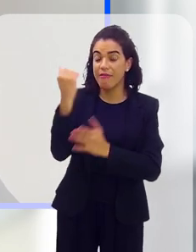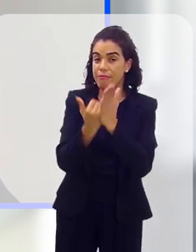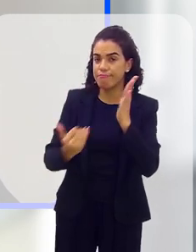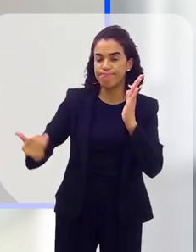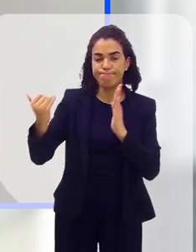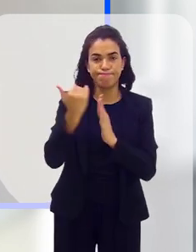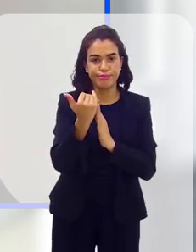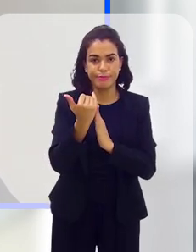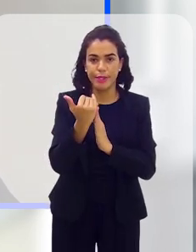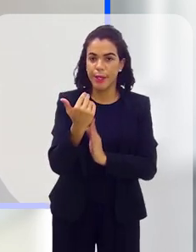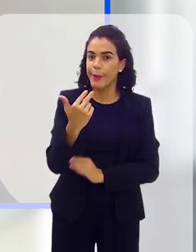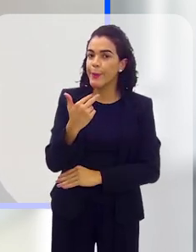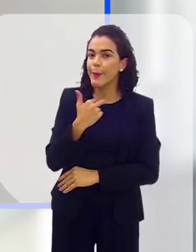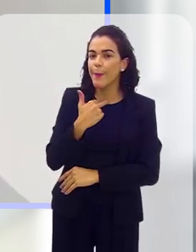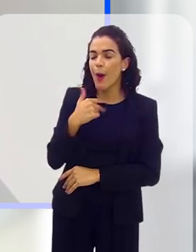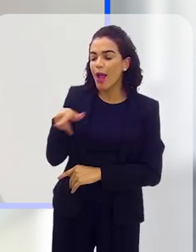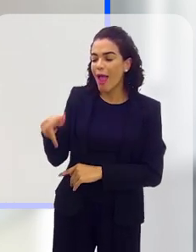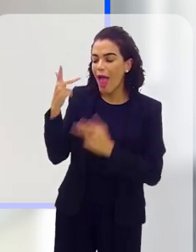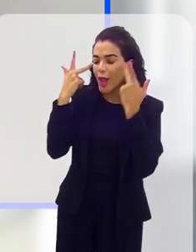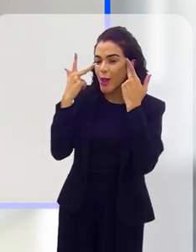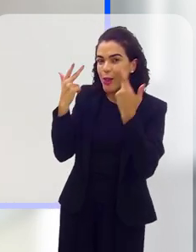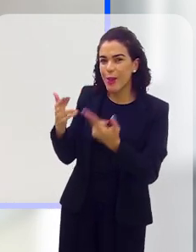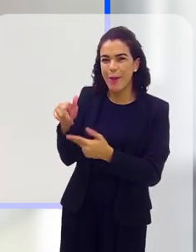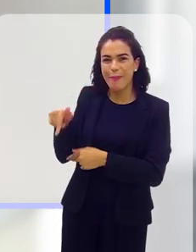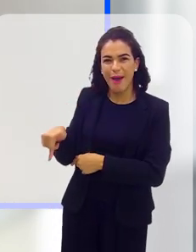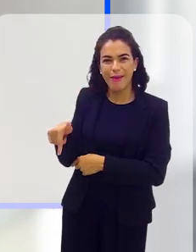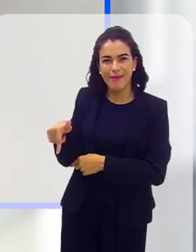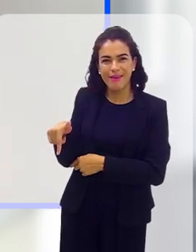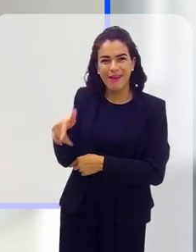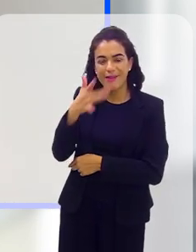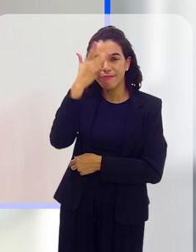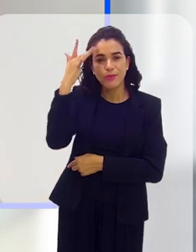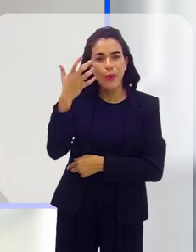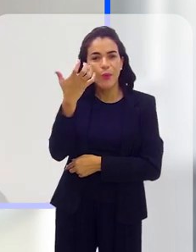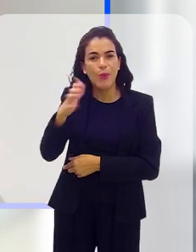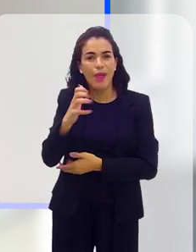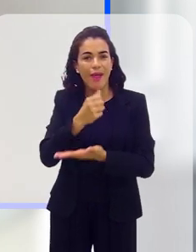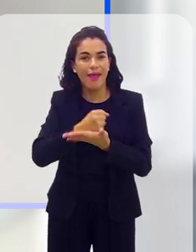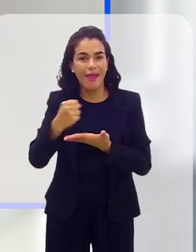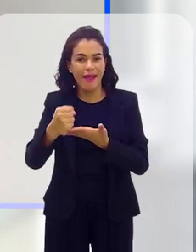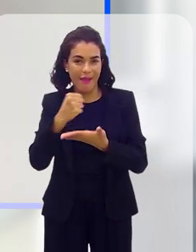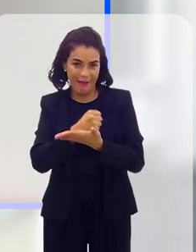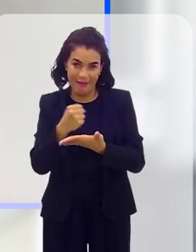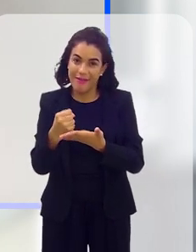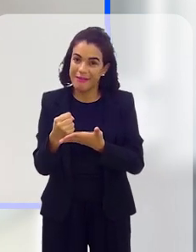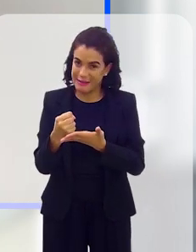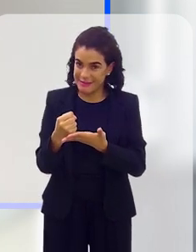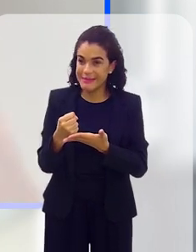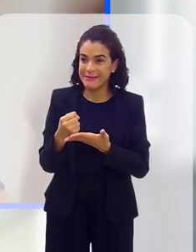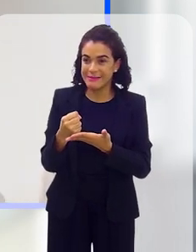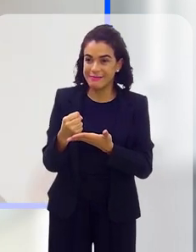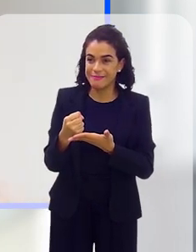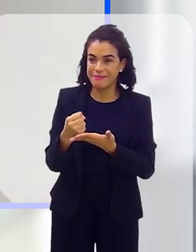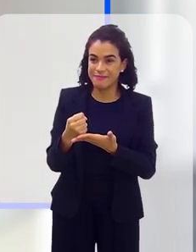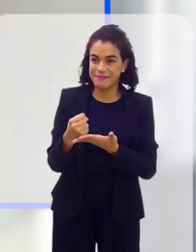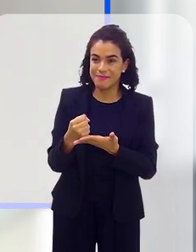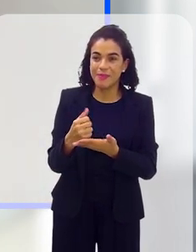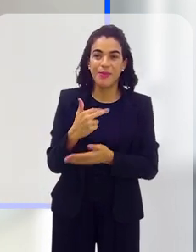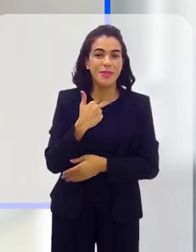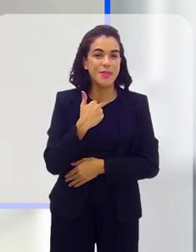cuja gravidade é extremada. Você não pode banalizar, sob pena de daqui a pouco ninguém mais quer empregar, ninguém com medo de ser. Sim, claro.